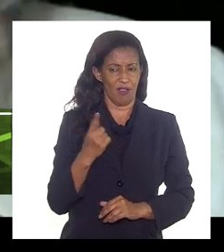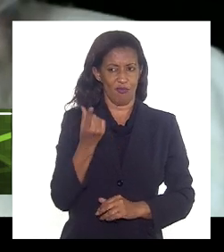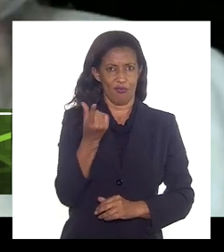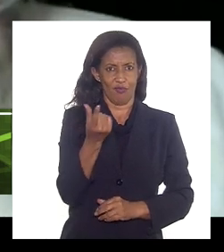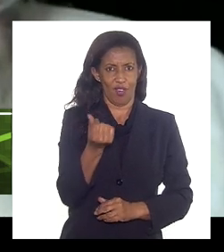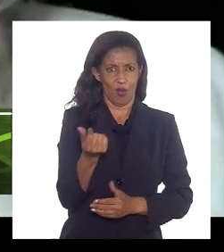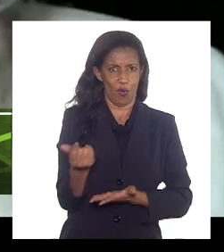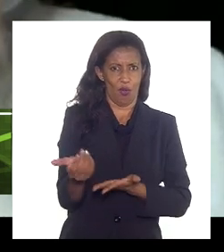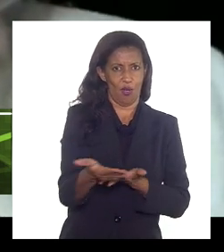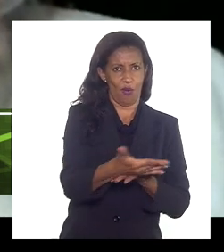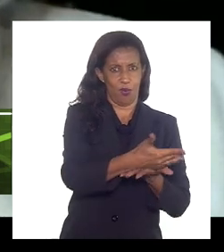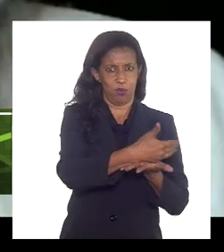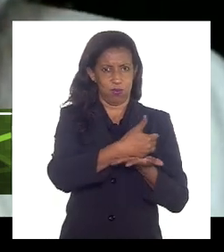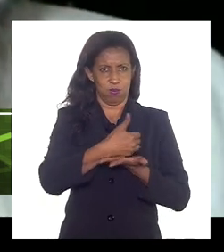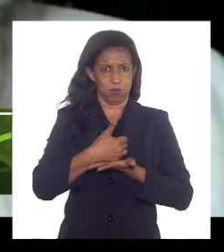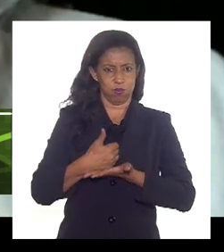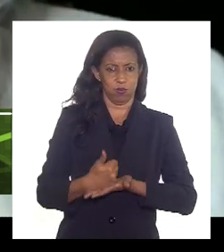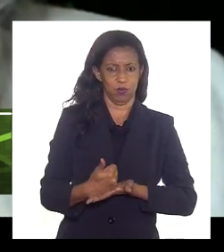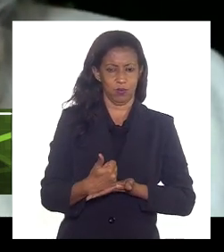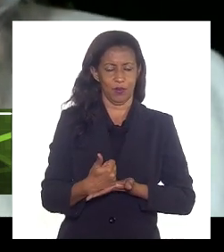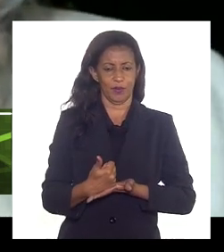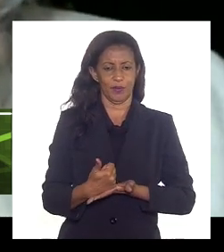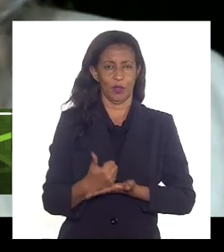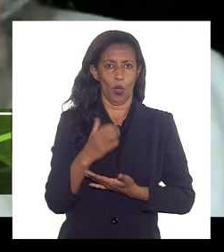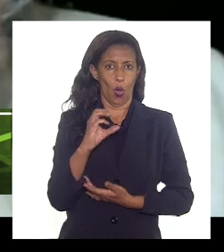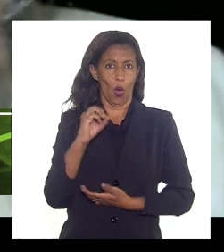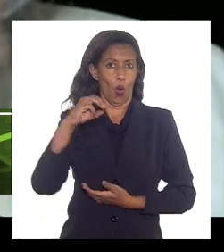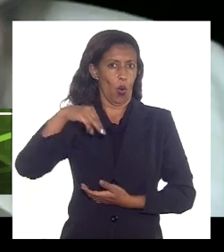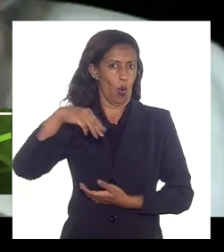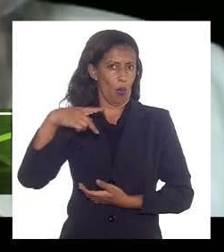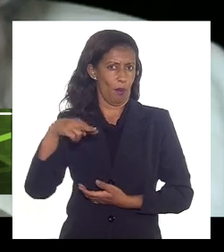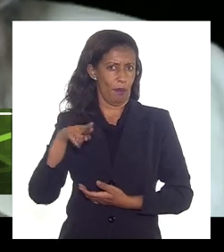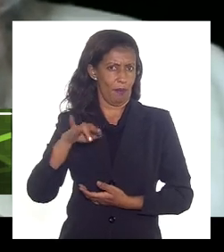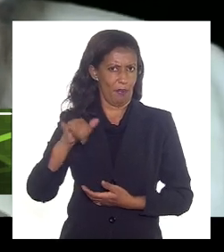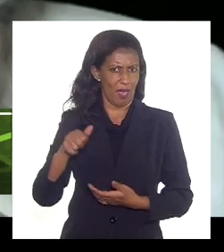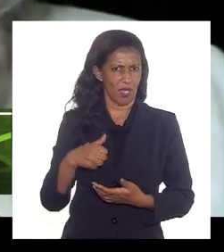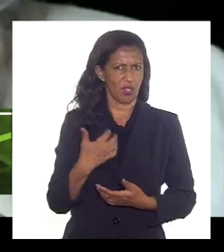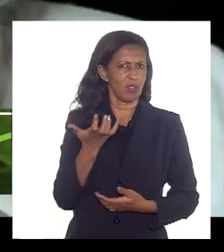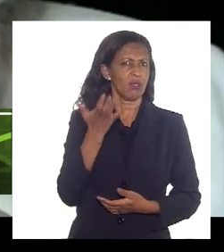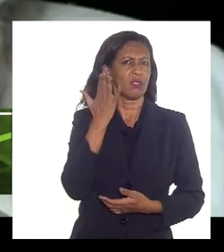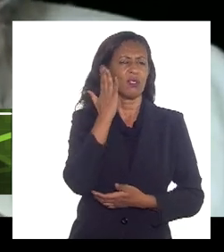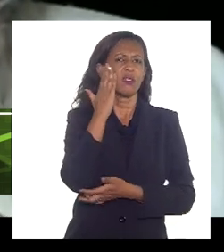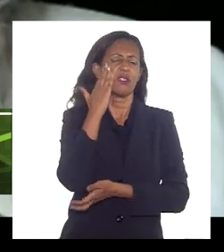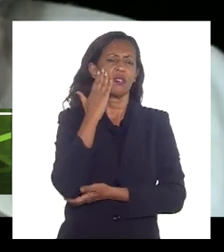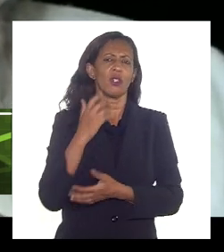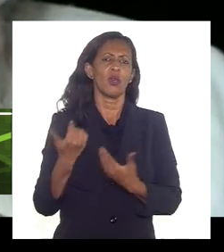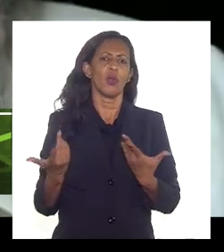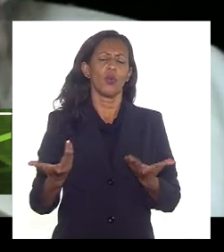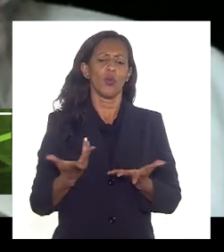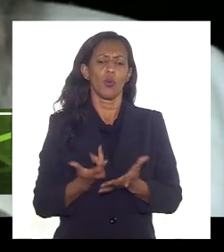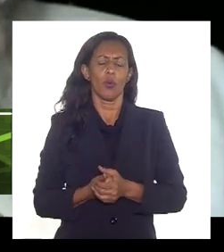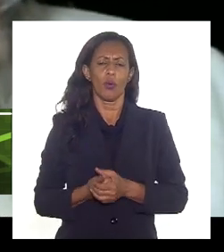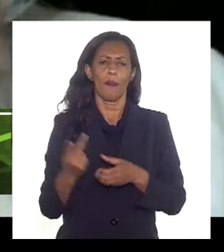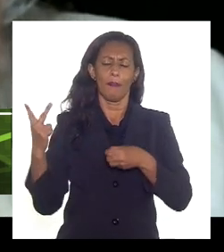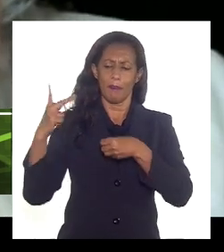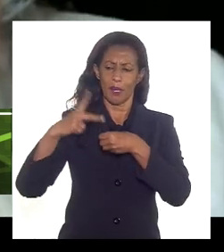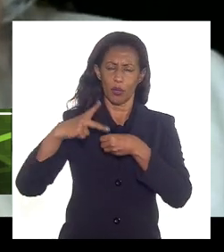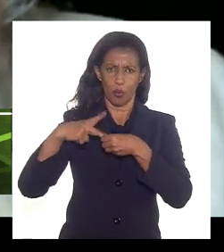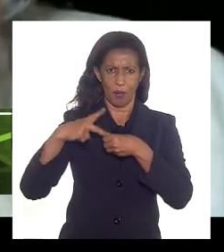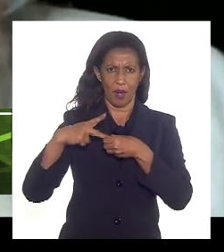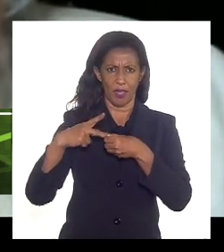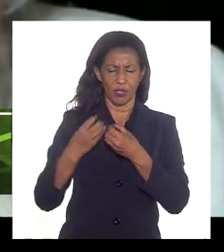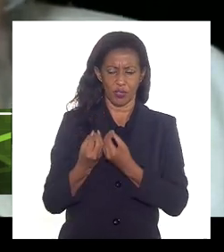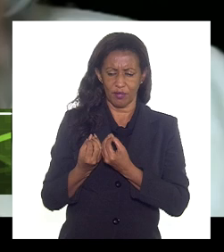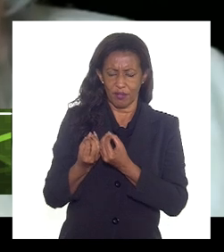pelo jeito vai ser toda fulcrada quase no Comperge eu gostaria de saber qual é a compensação que a Petrobras vai dar